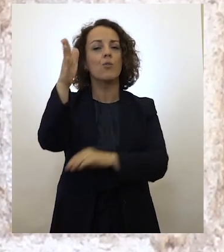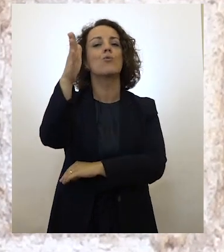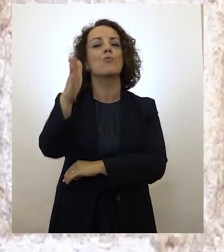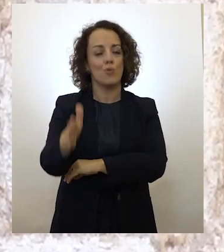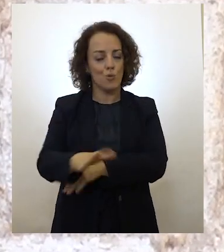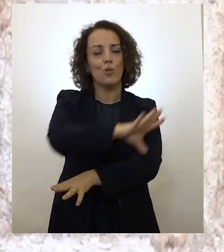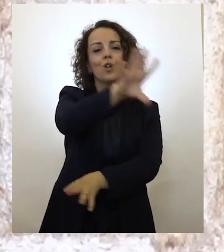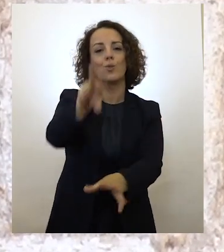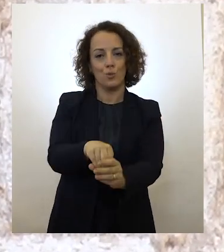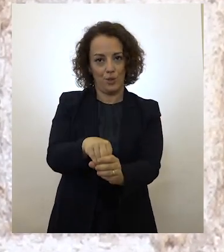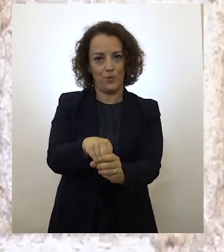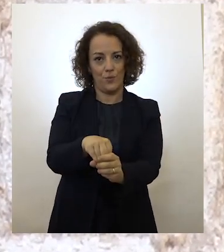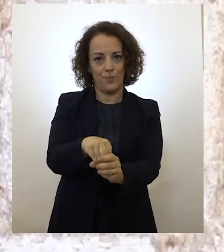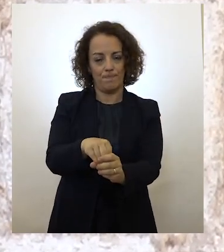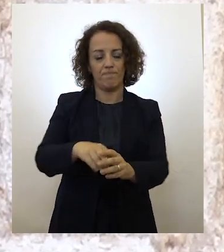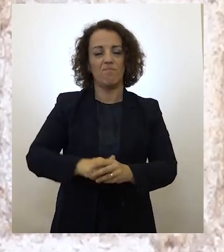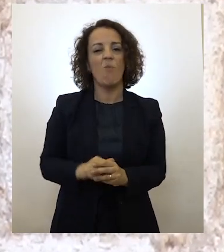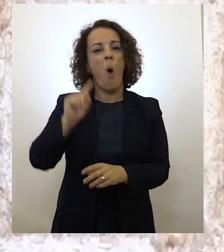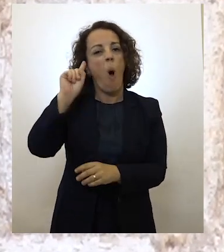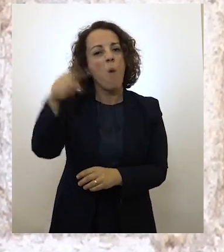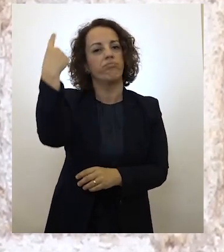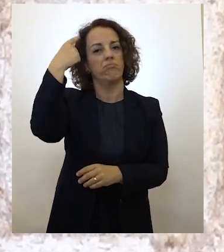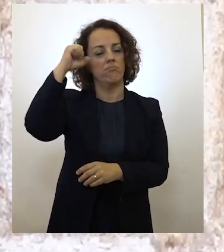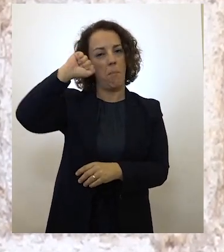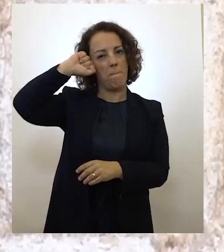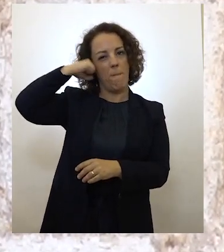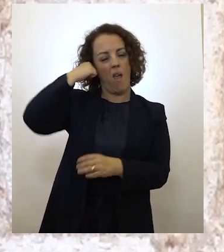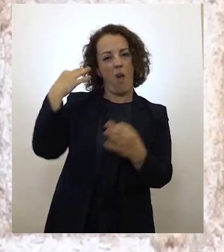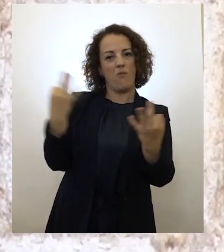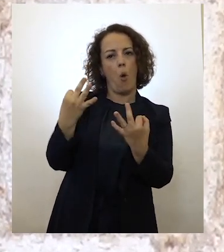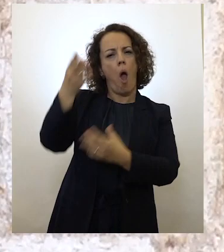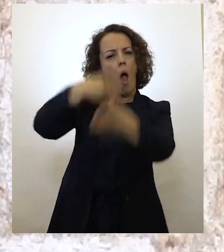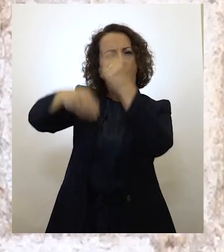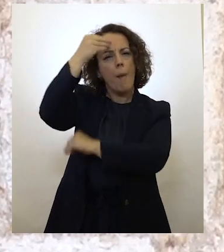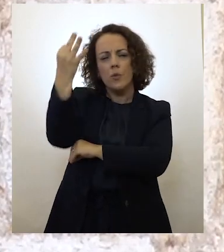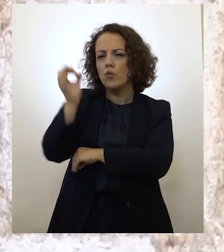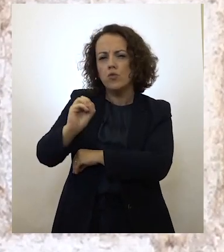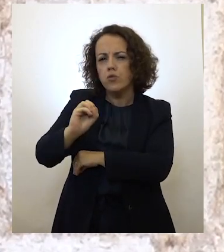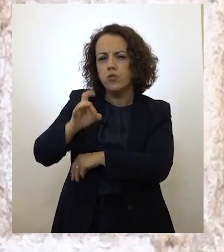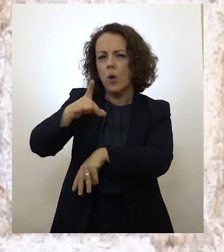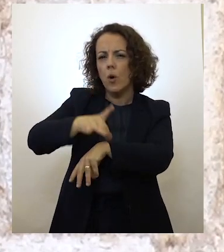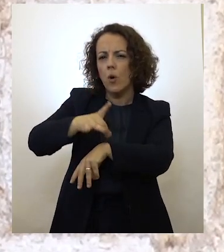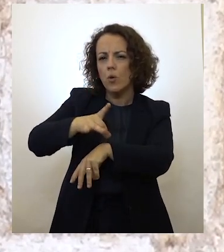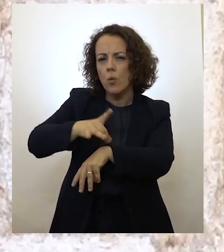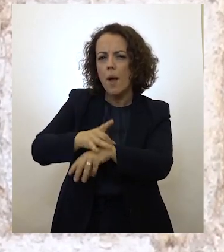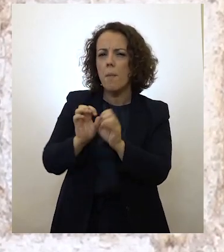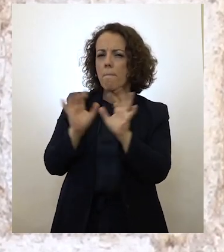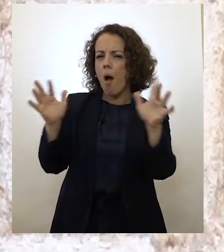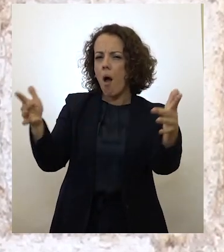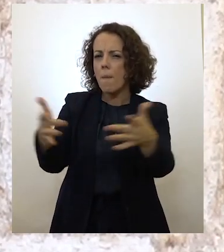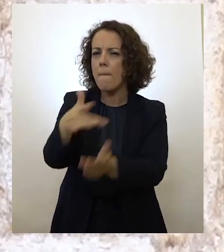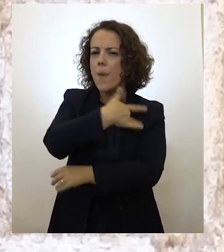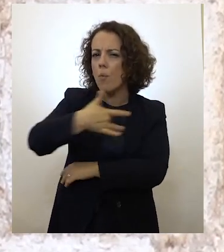justa e inclusiva. Desperdiçámos a lição da pneumónica, da última grande